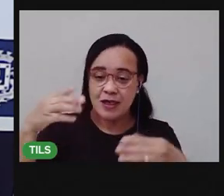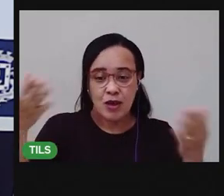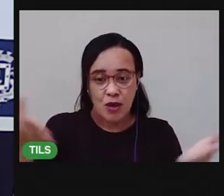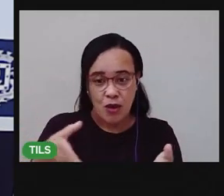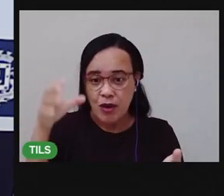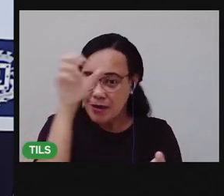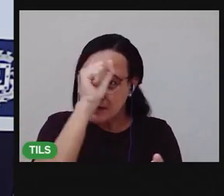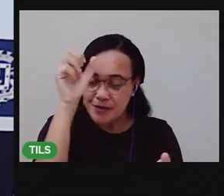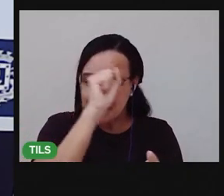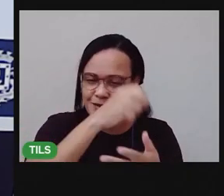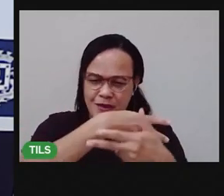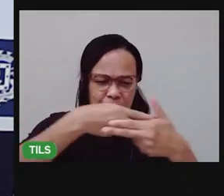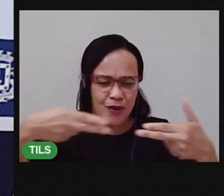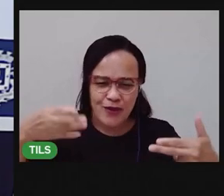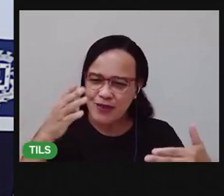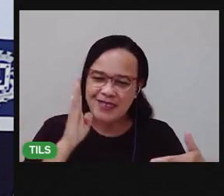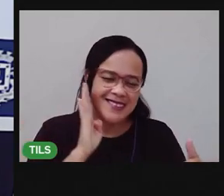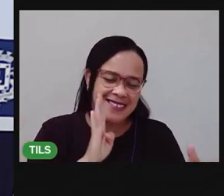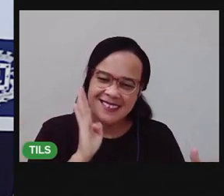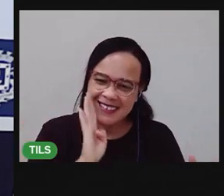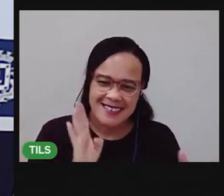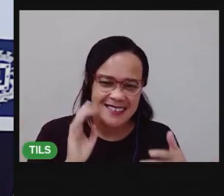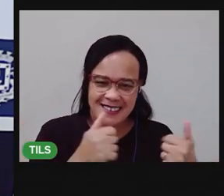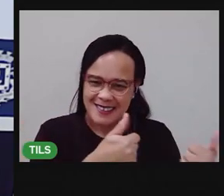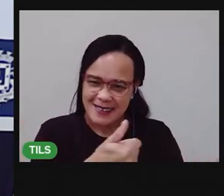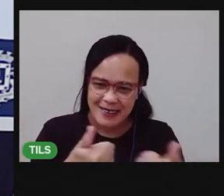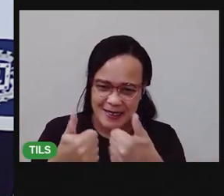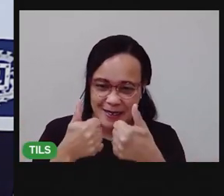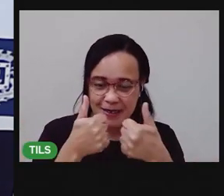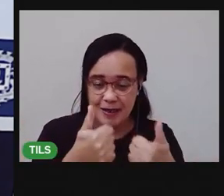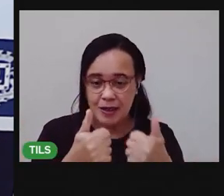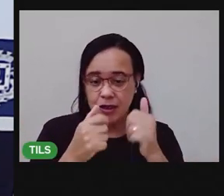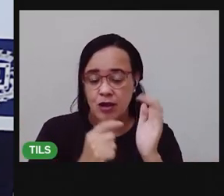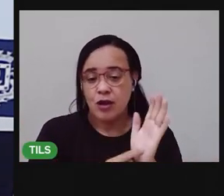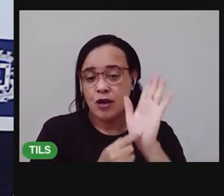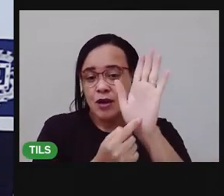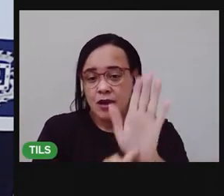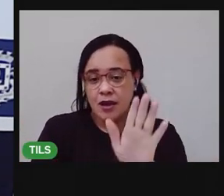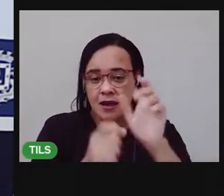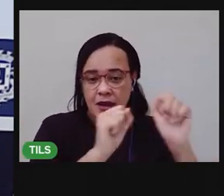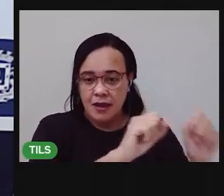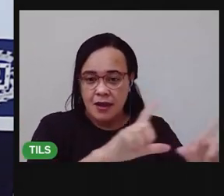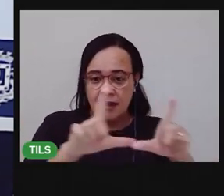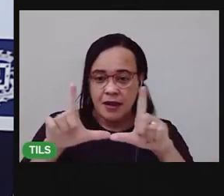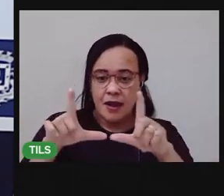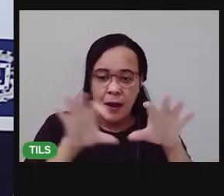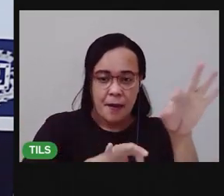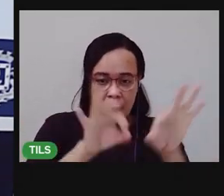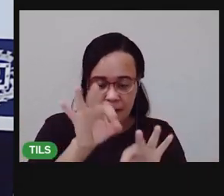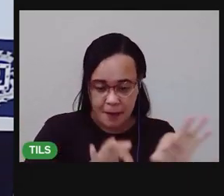nessa aula de hoje. Já vou mostrar para vocês a apresentação que eu preparei.